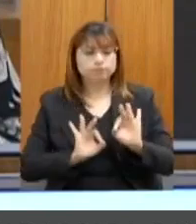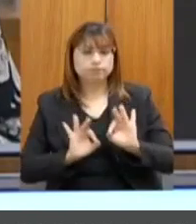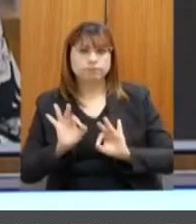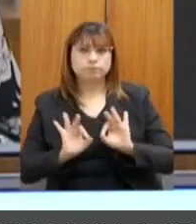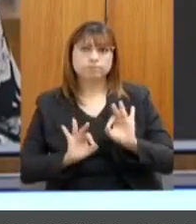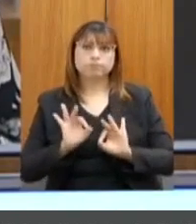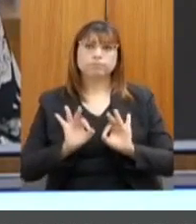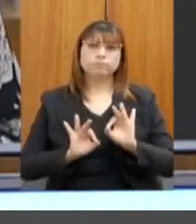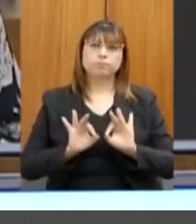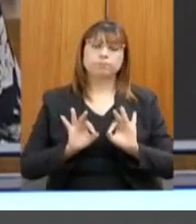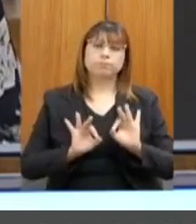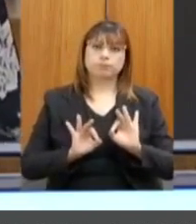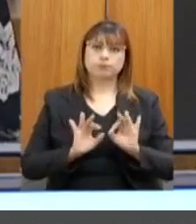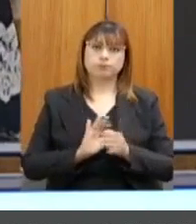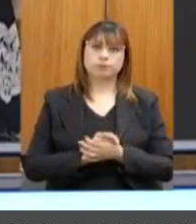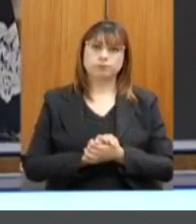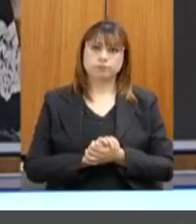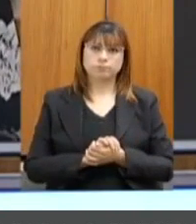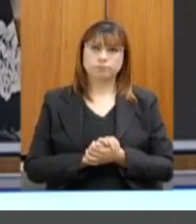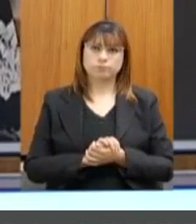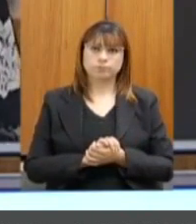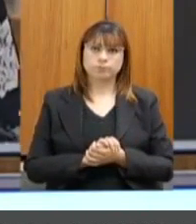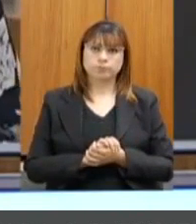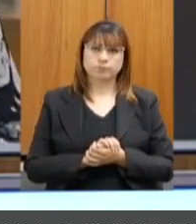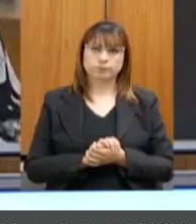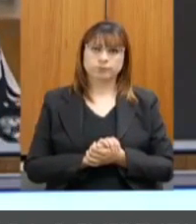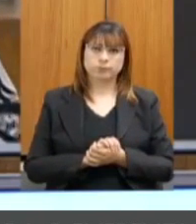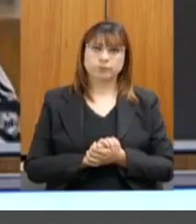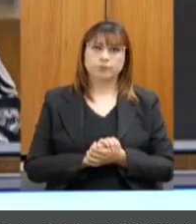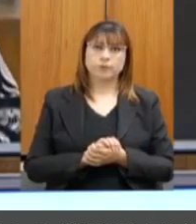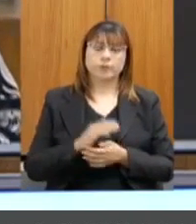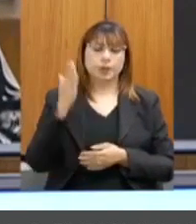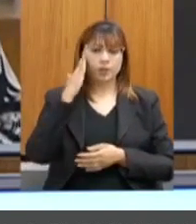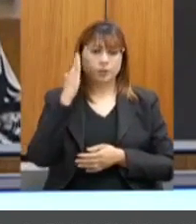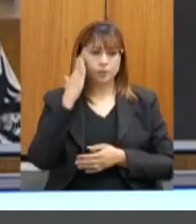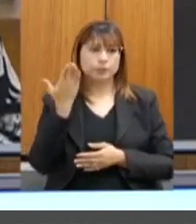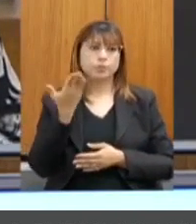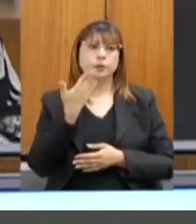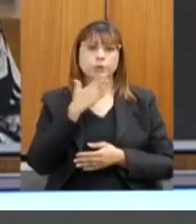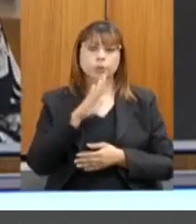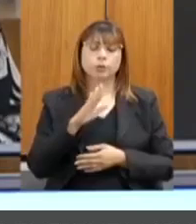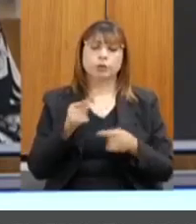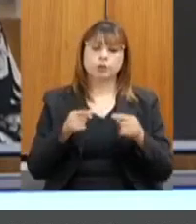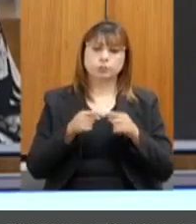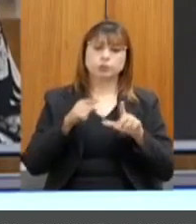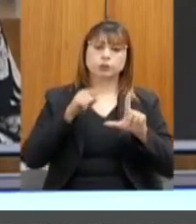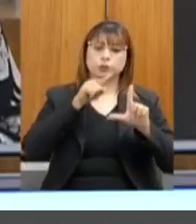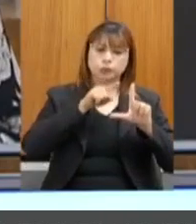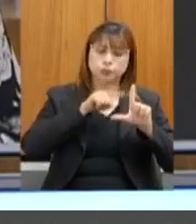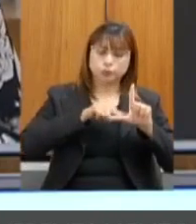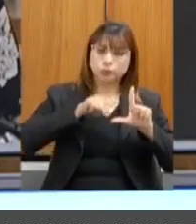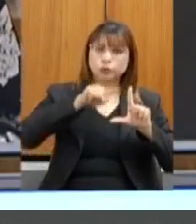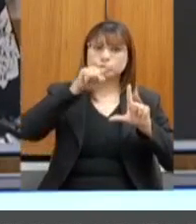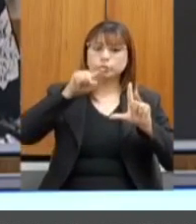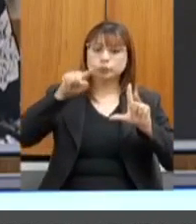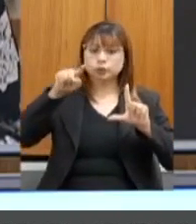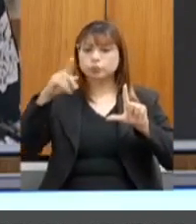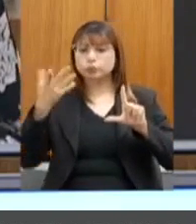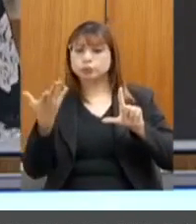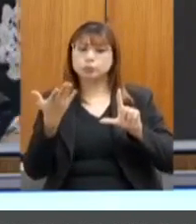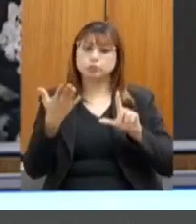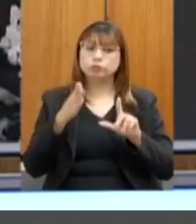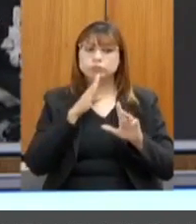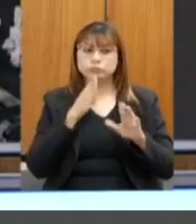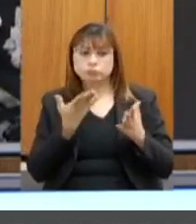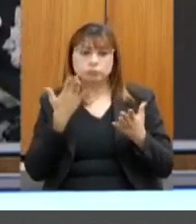as ondas estabelecidas pelo nosso governo. Então, nós temos